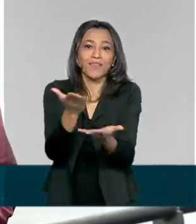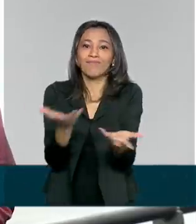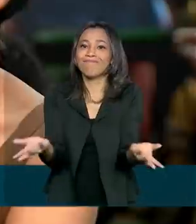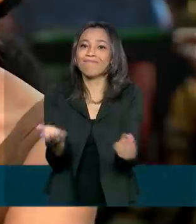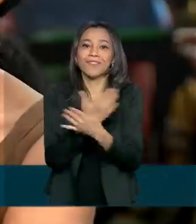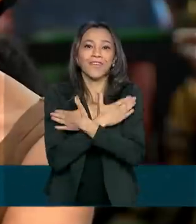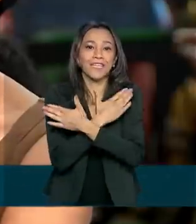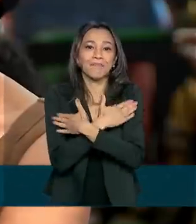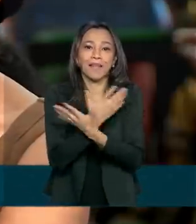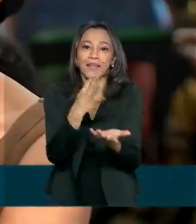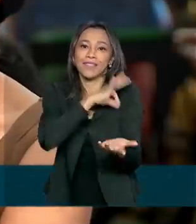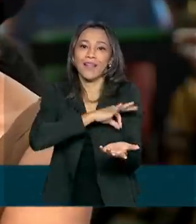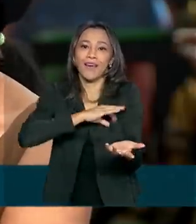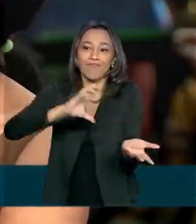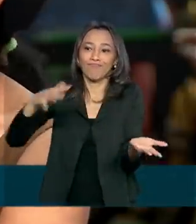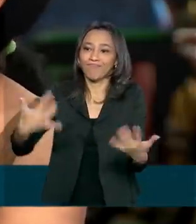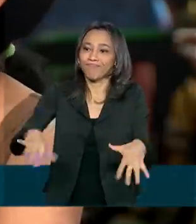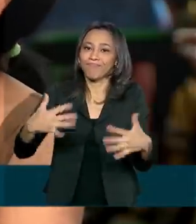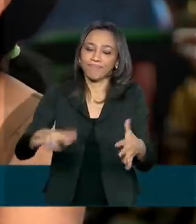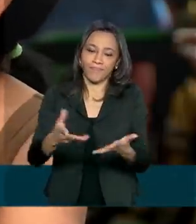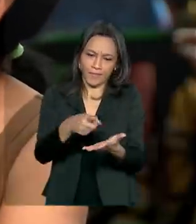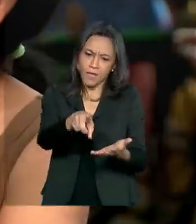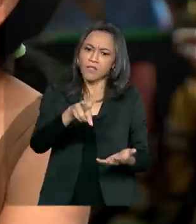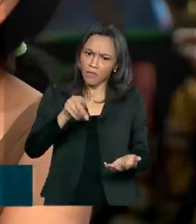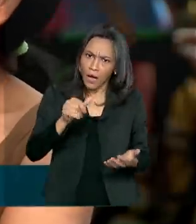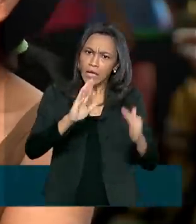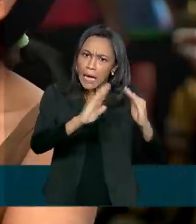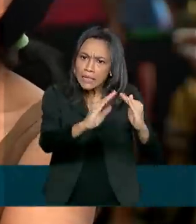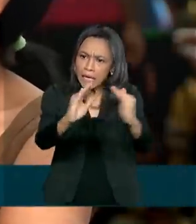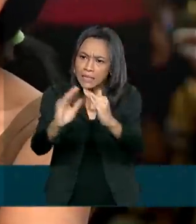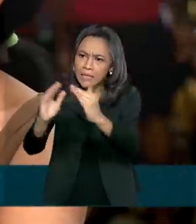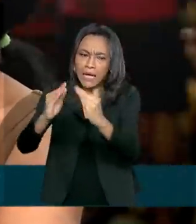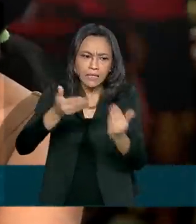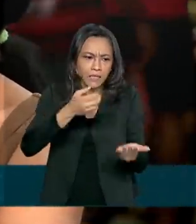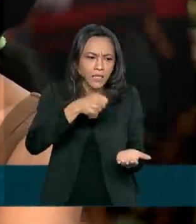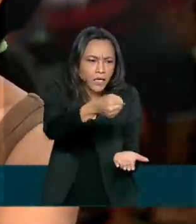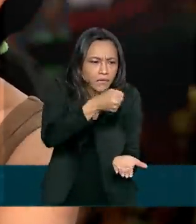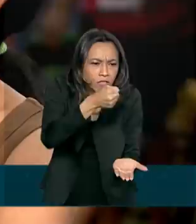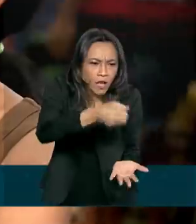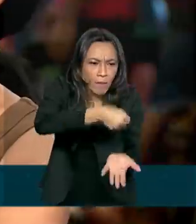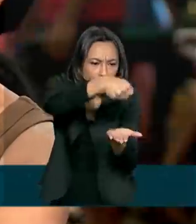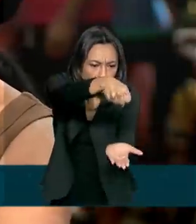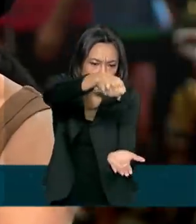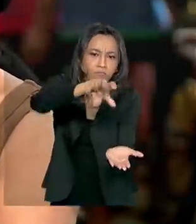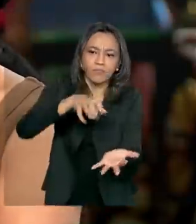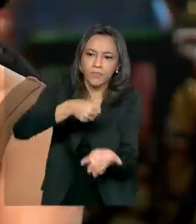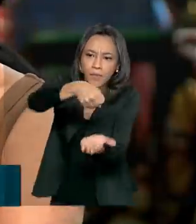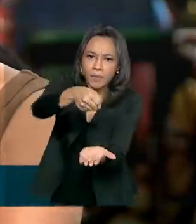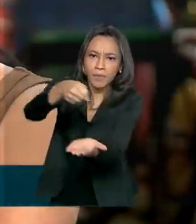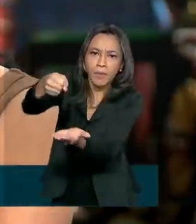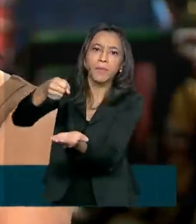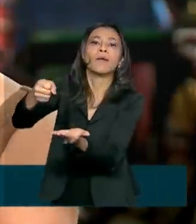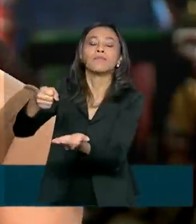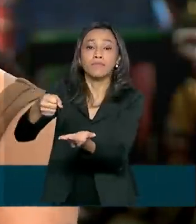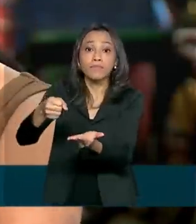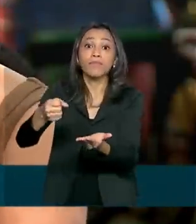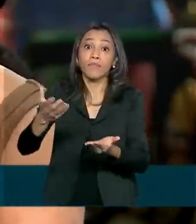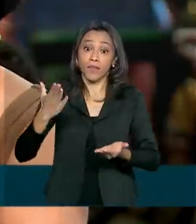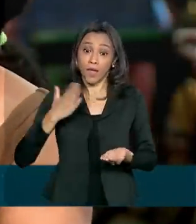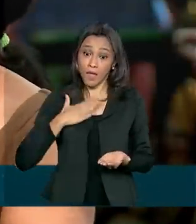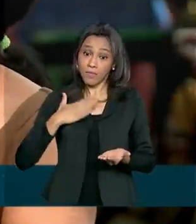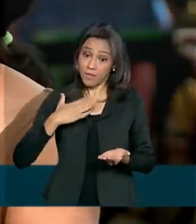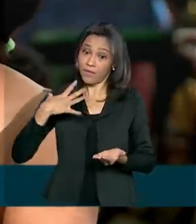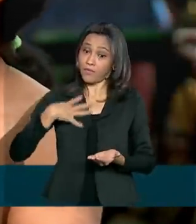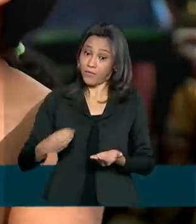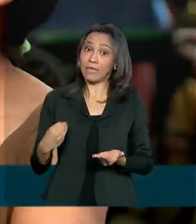renda. Eles vão de casa em casa e vão entregar, né? Vão entrevistar a pessoa e vão entregar, né? E a minha filha, tomara que ela